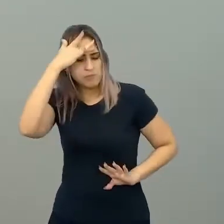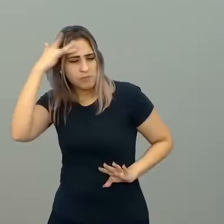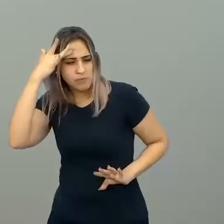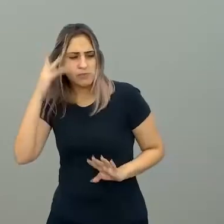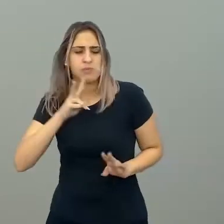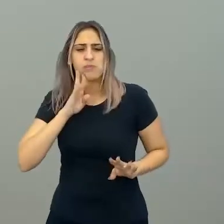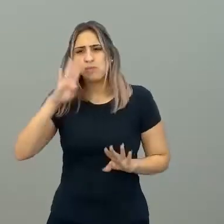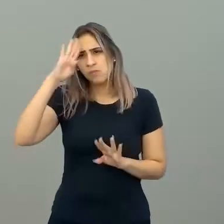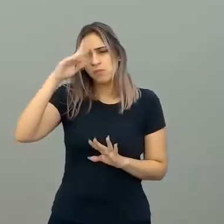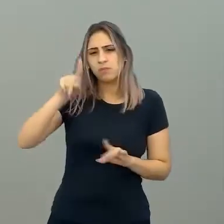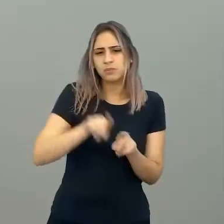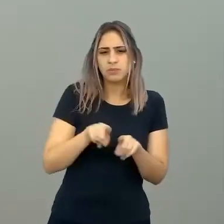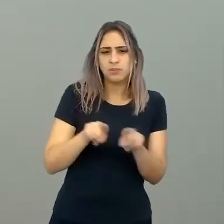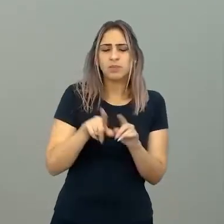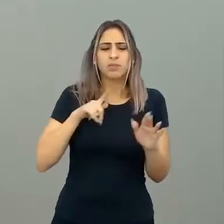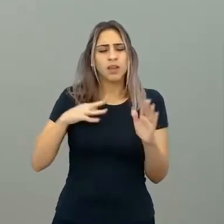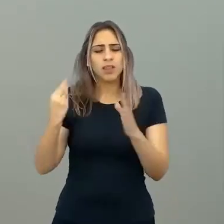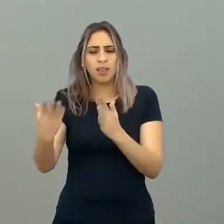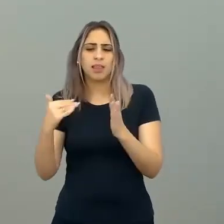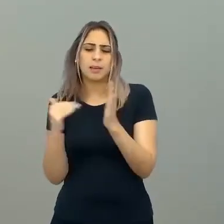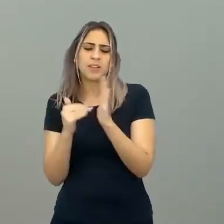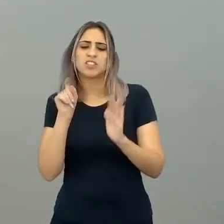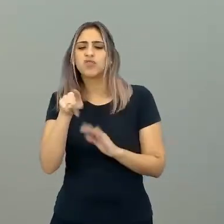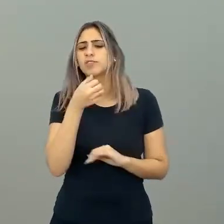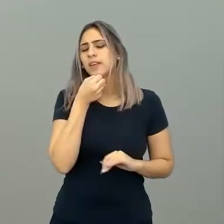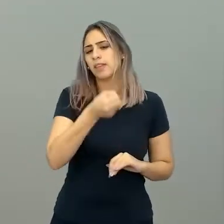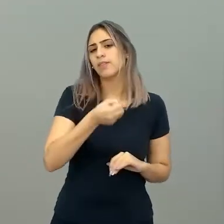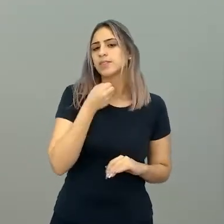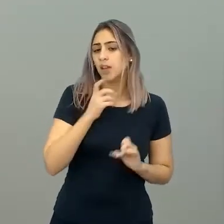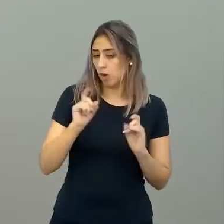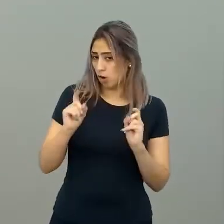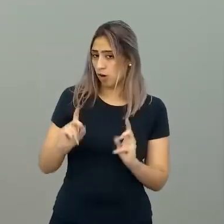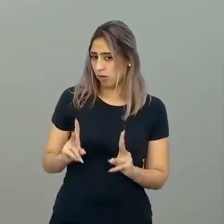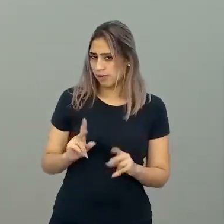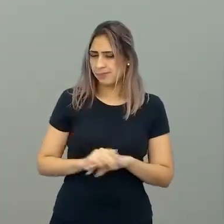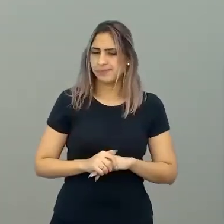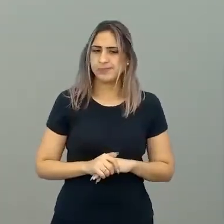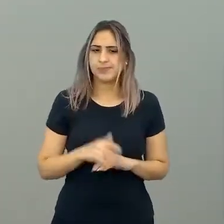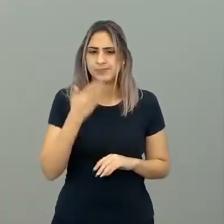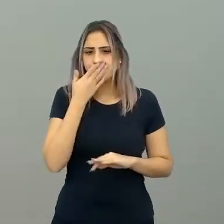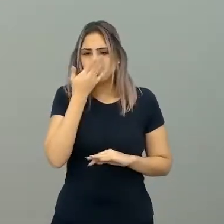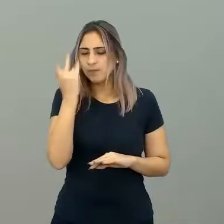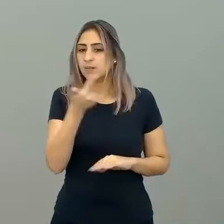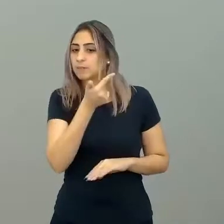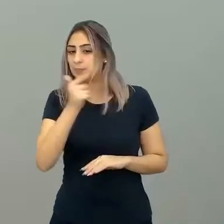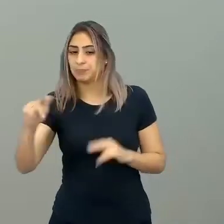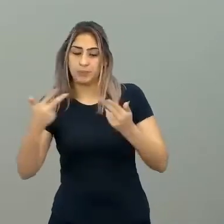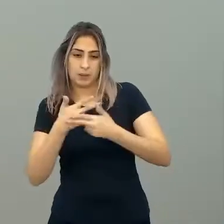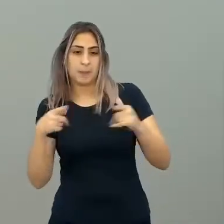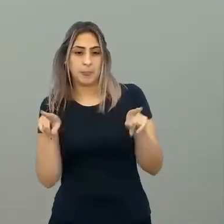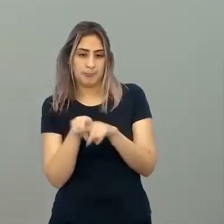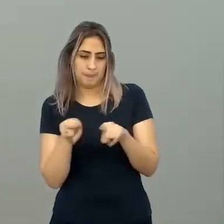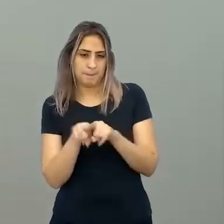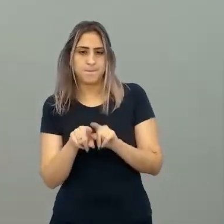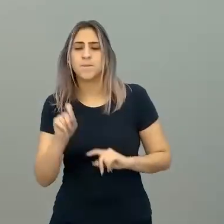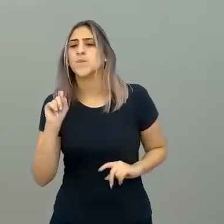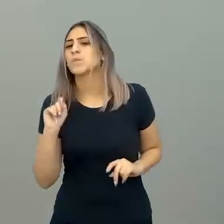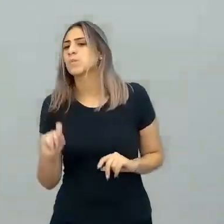e, principalmente, delimite quem você vai entrevistar. Um outro como também é,